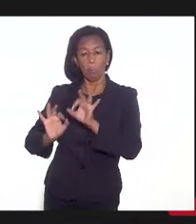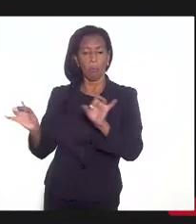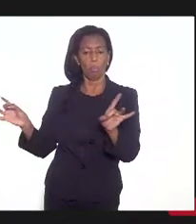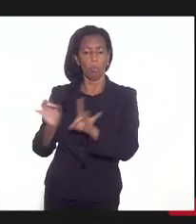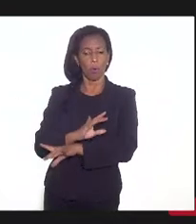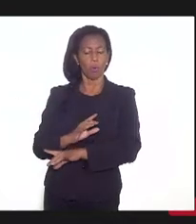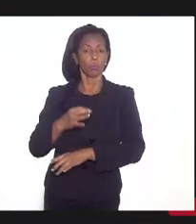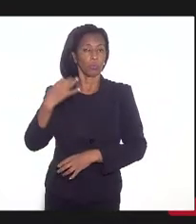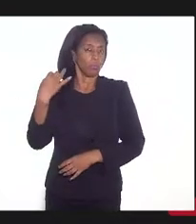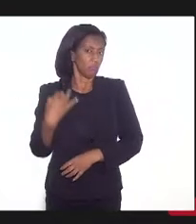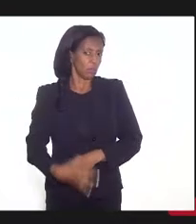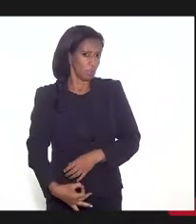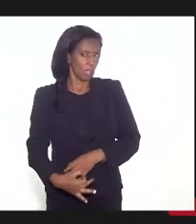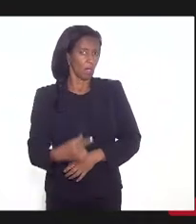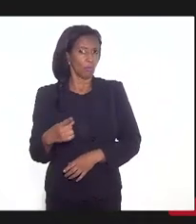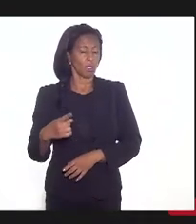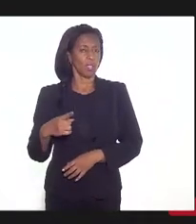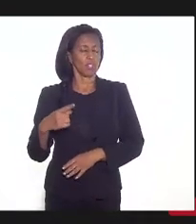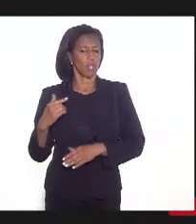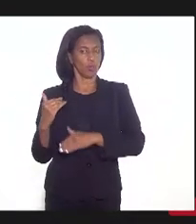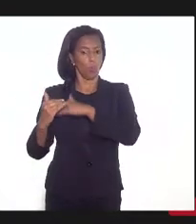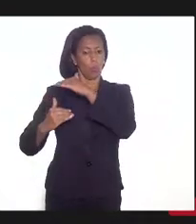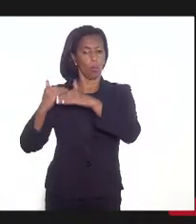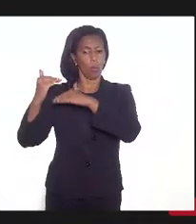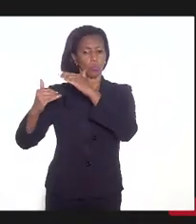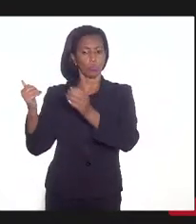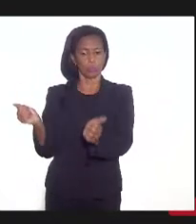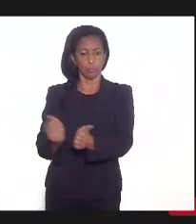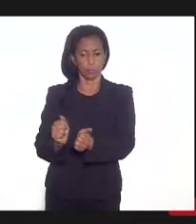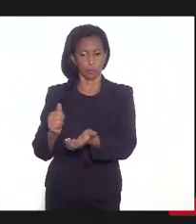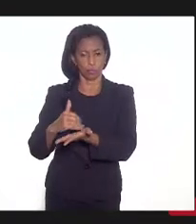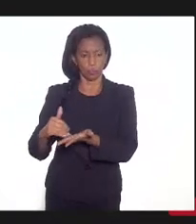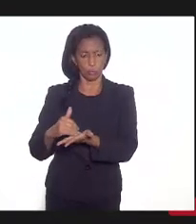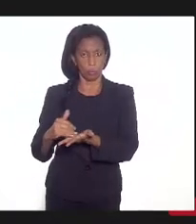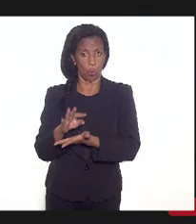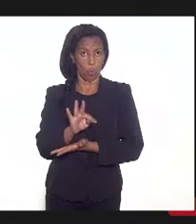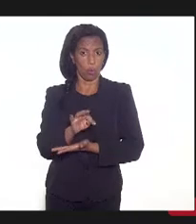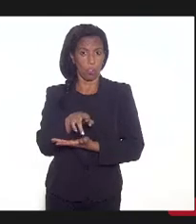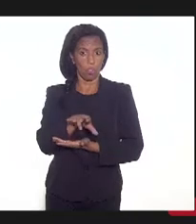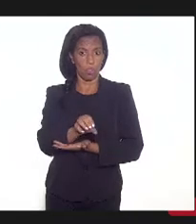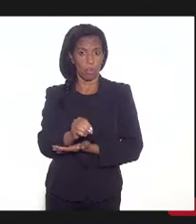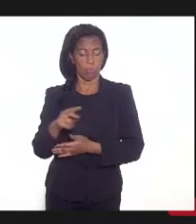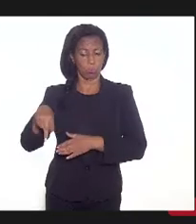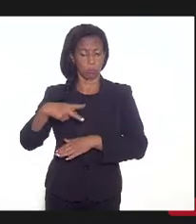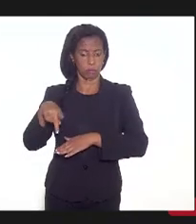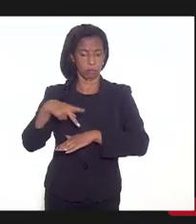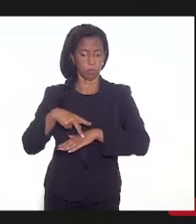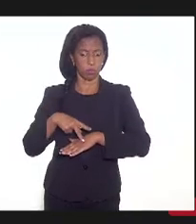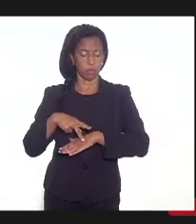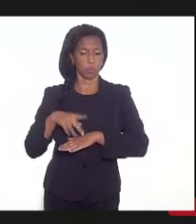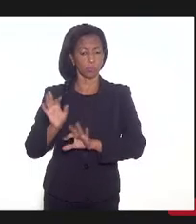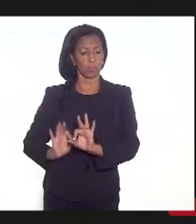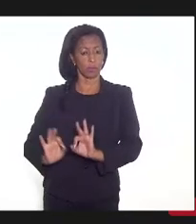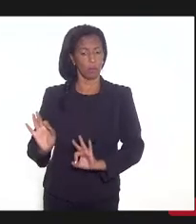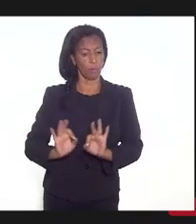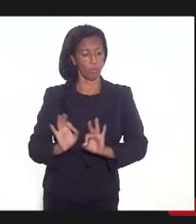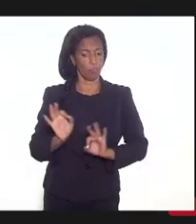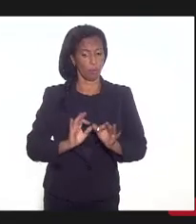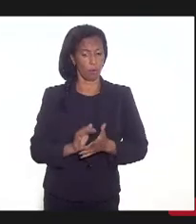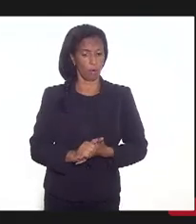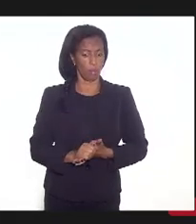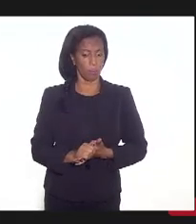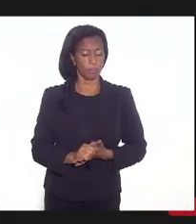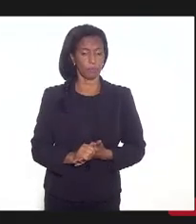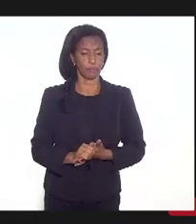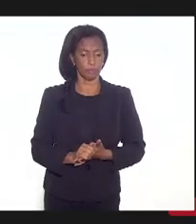ideal é que a gente construa aqui com a Secretaria do Tesouro Nacional de tal forma que